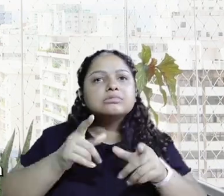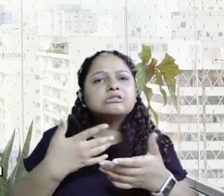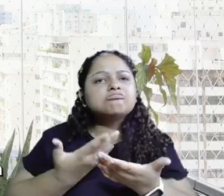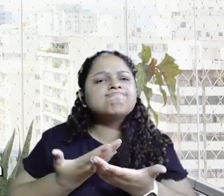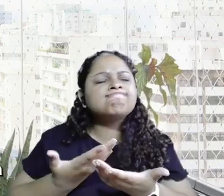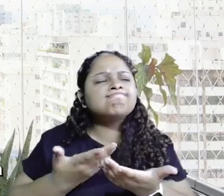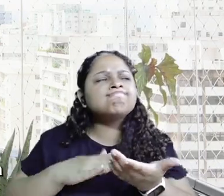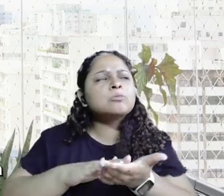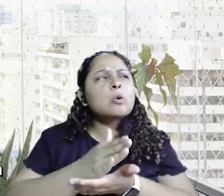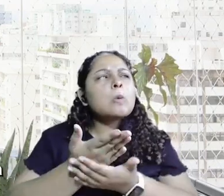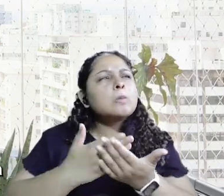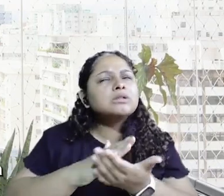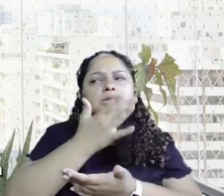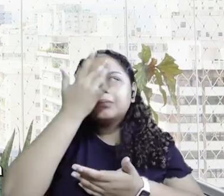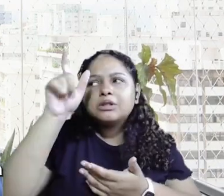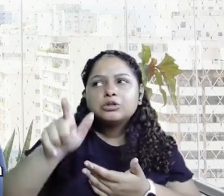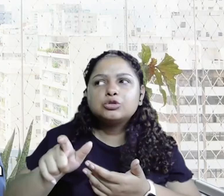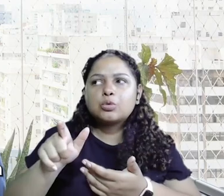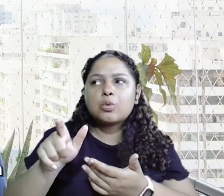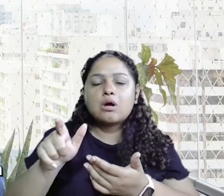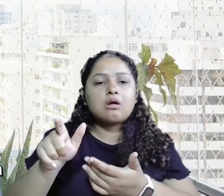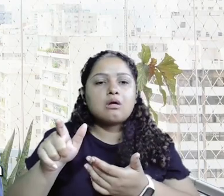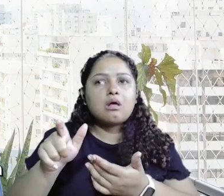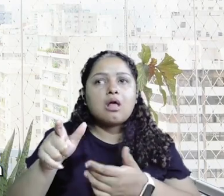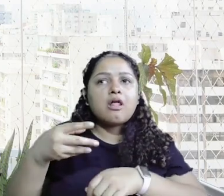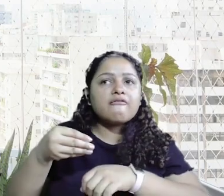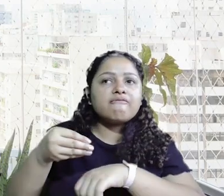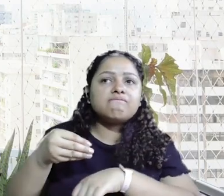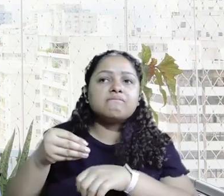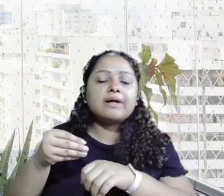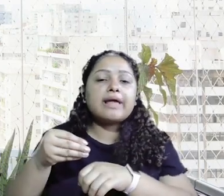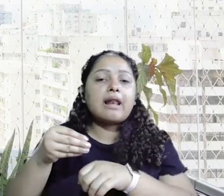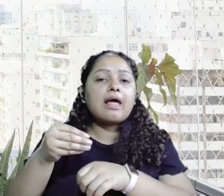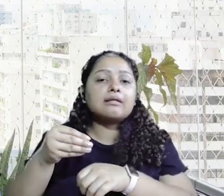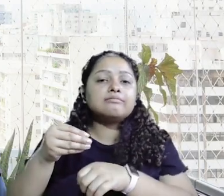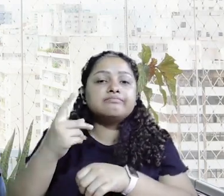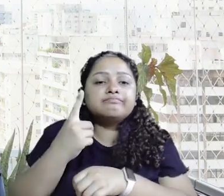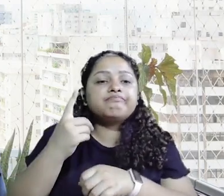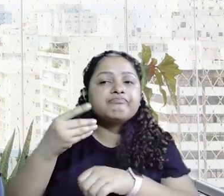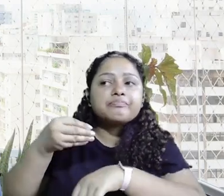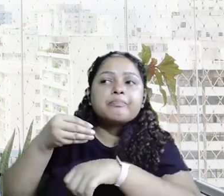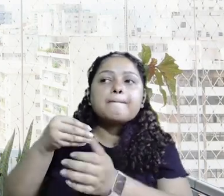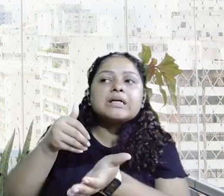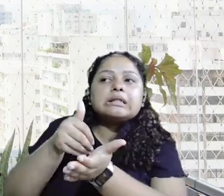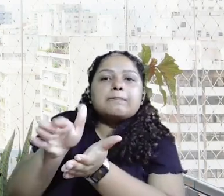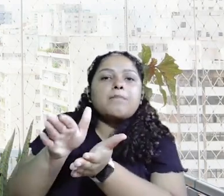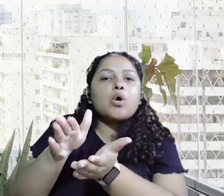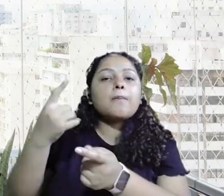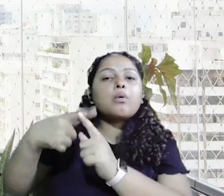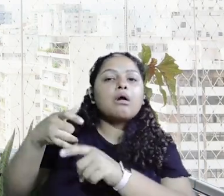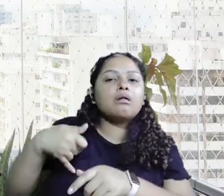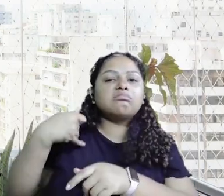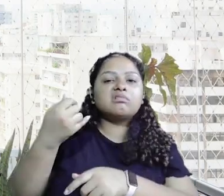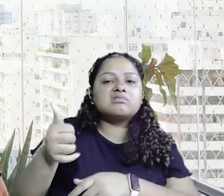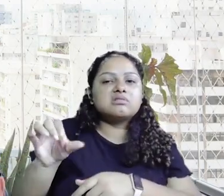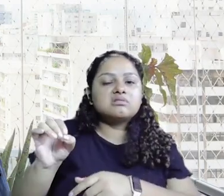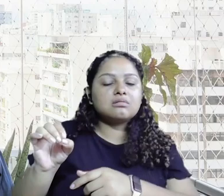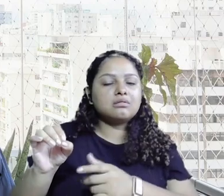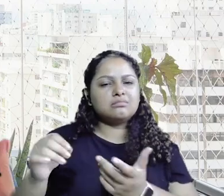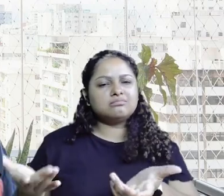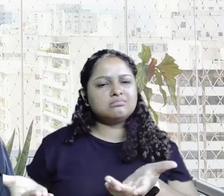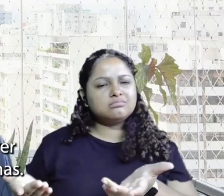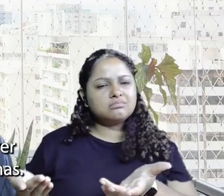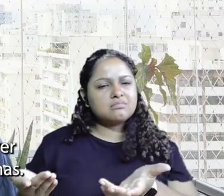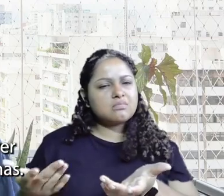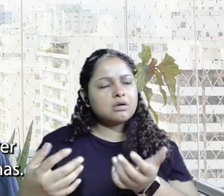nada. Só que me incomodava demais saber que uma pessoa era desligada porque ela completava 60 anos. E aquilo vai